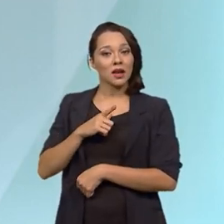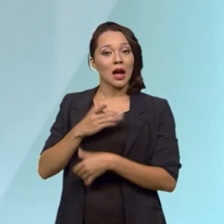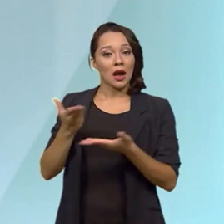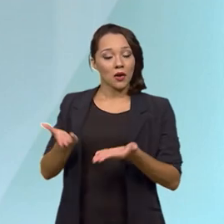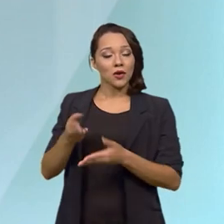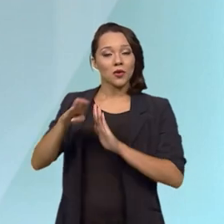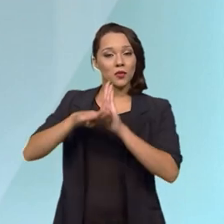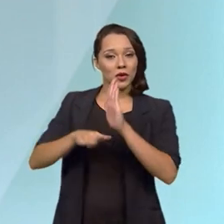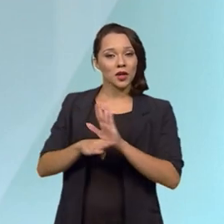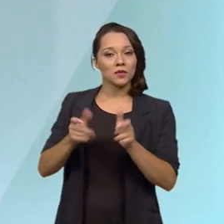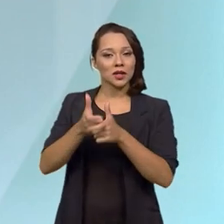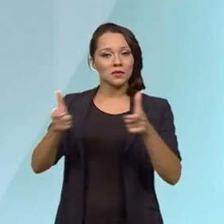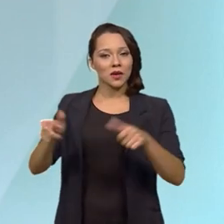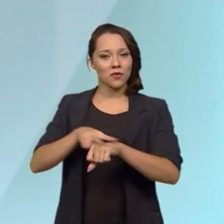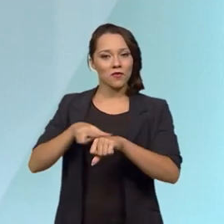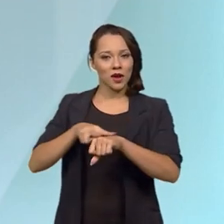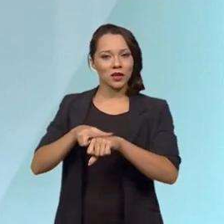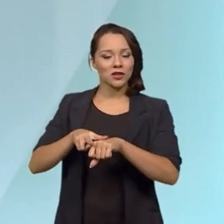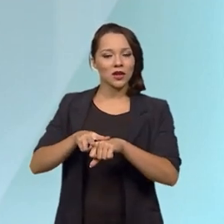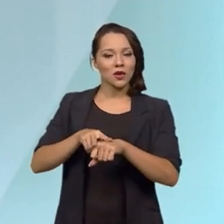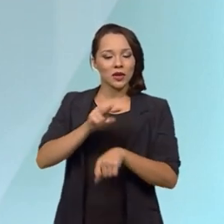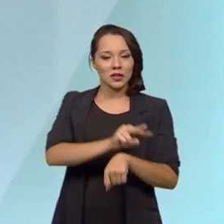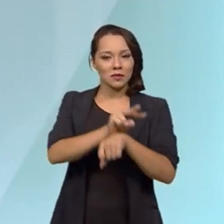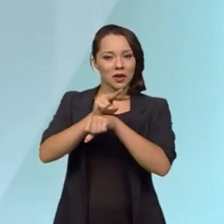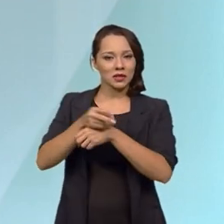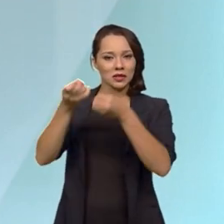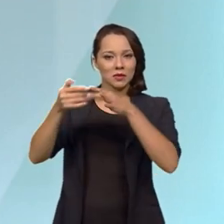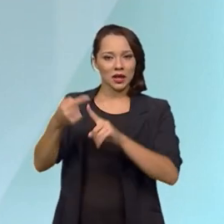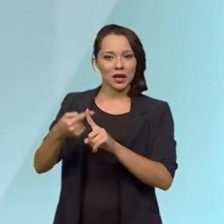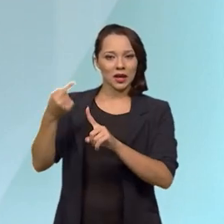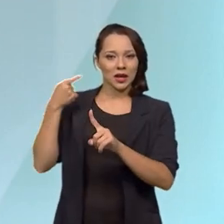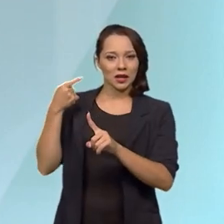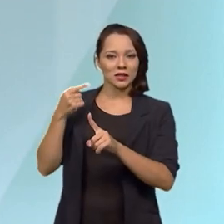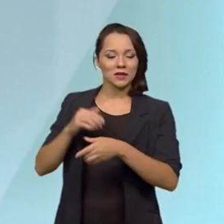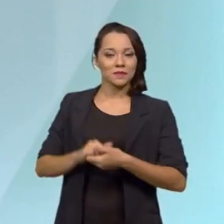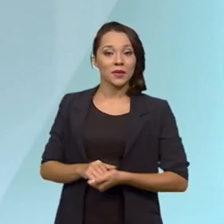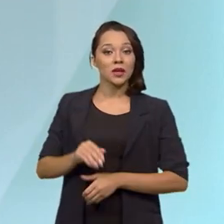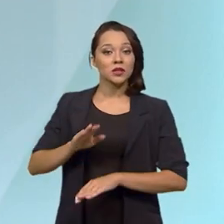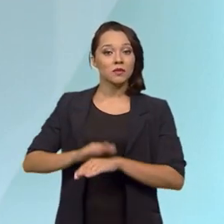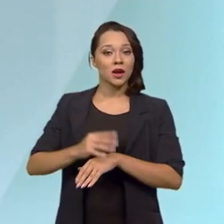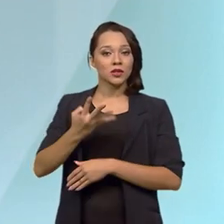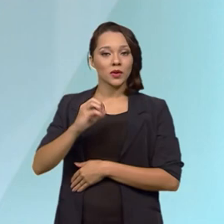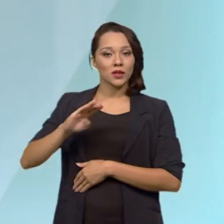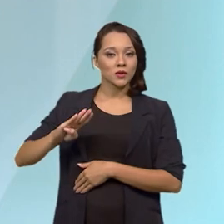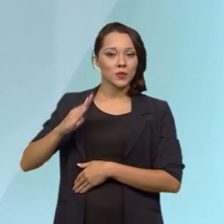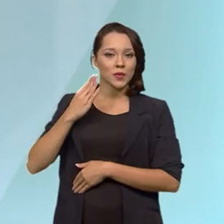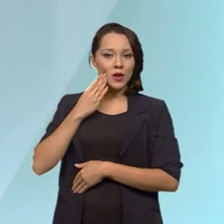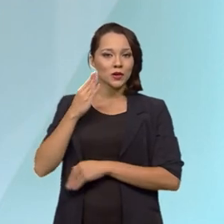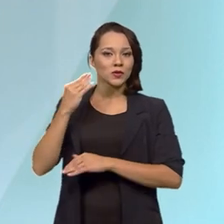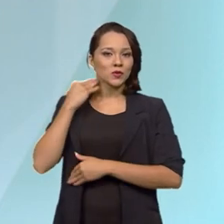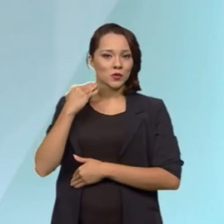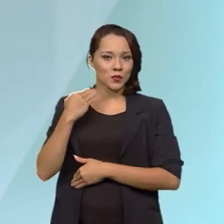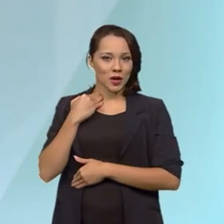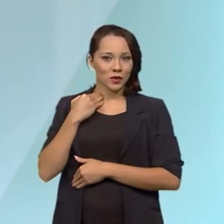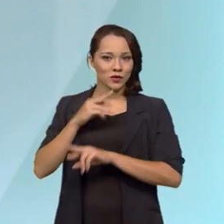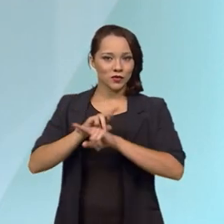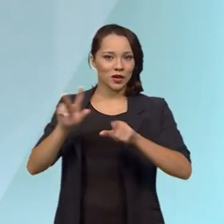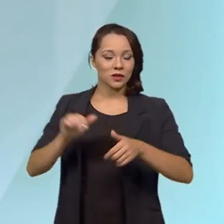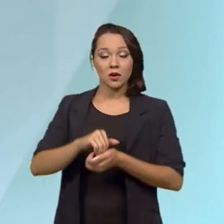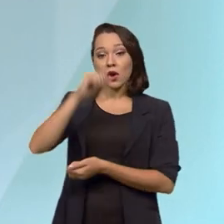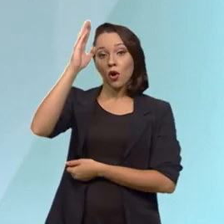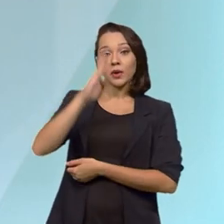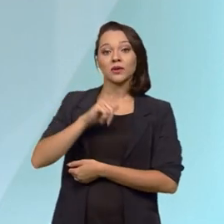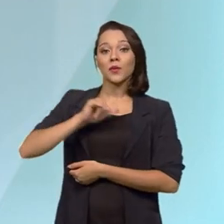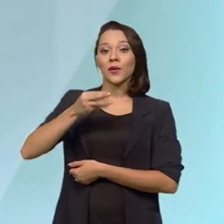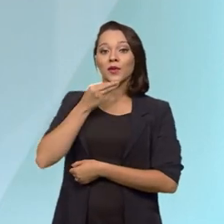através do programa de crescimento verde, com essas linhas de crédito que eu mentei anteriormente, de mais de 400 bilhões dos bancos oficiais, o Brasil tem a